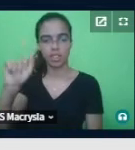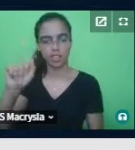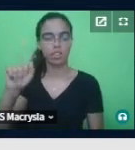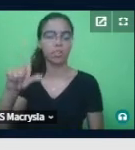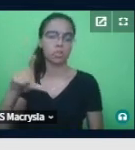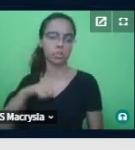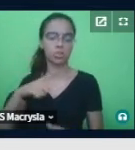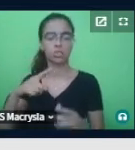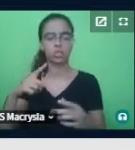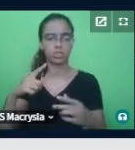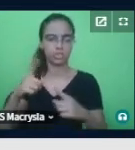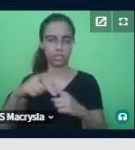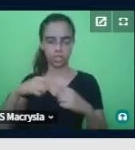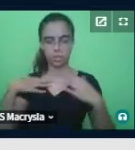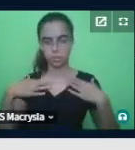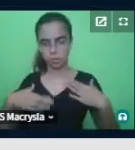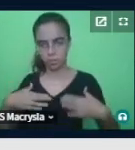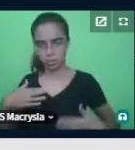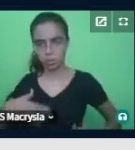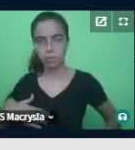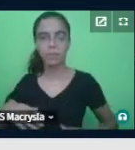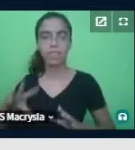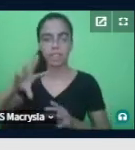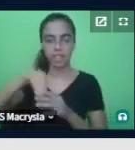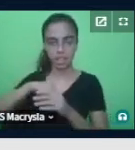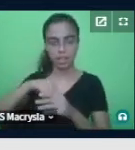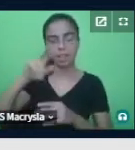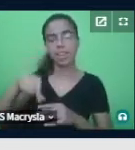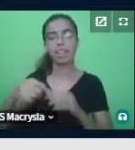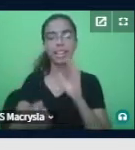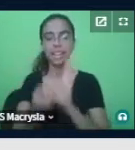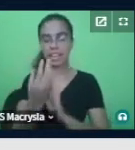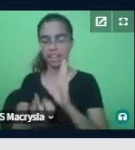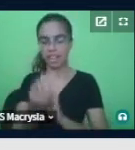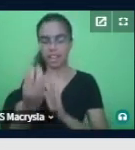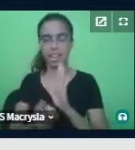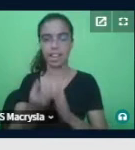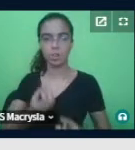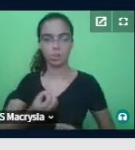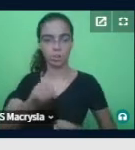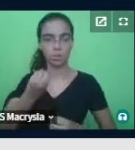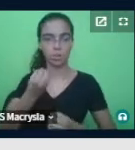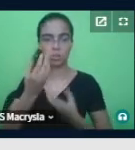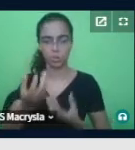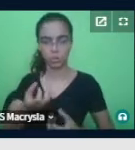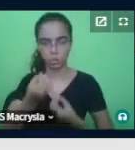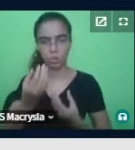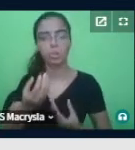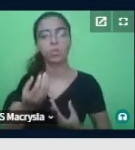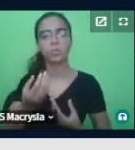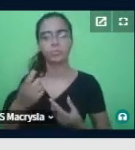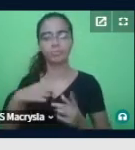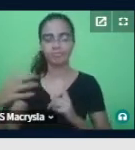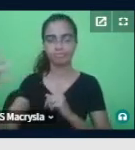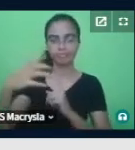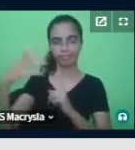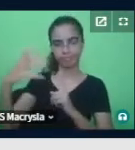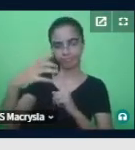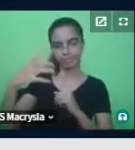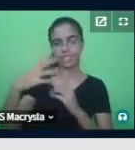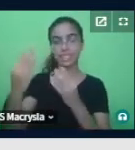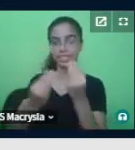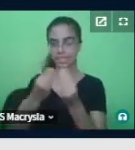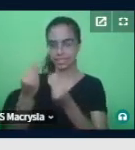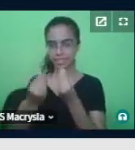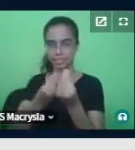são os mecanismos de produção do discurso, nós entendemos que são afetados pela sensibilidade sensorial presente no